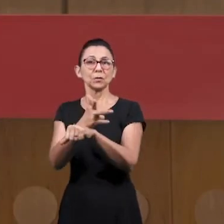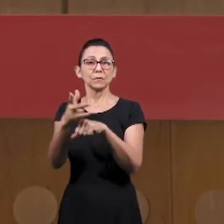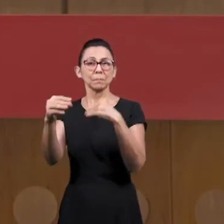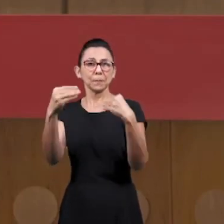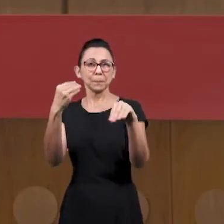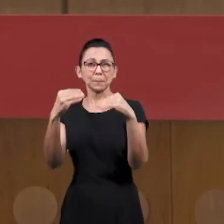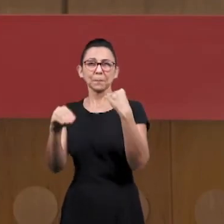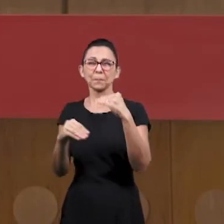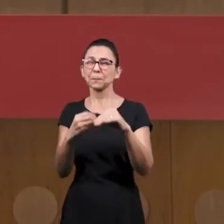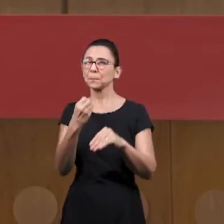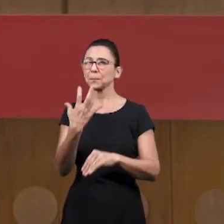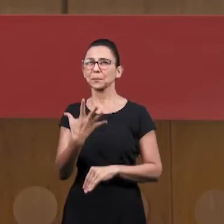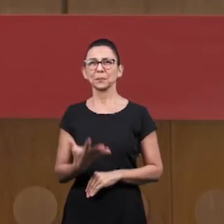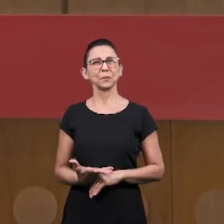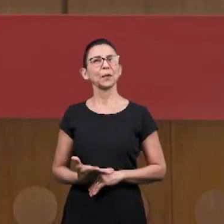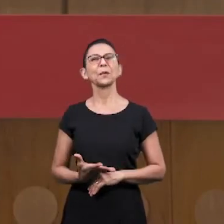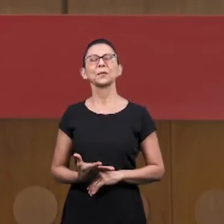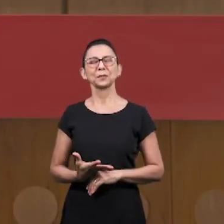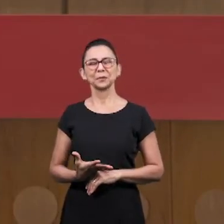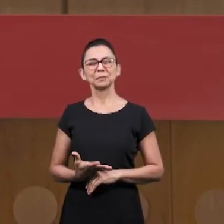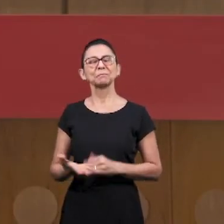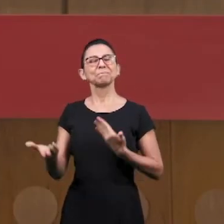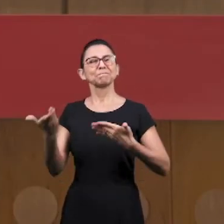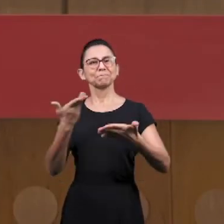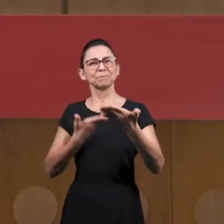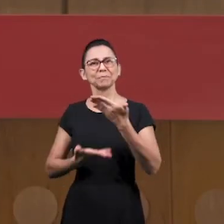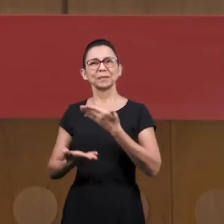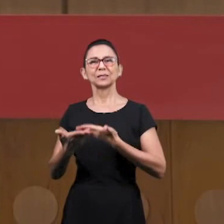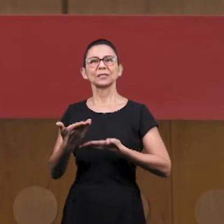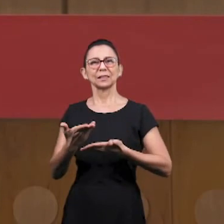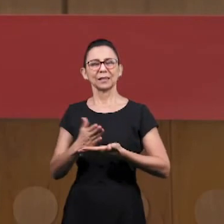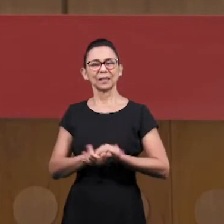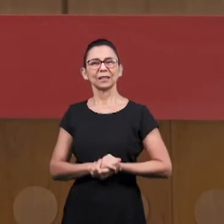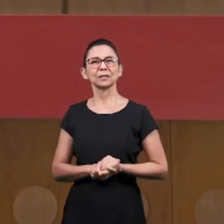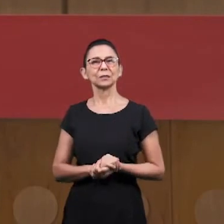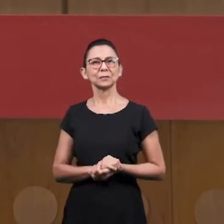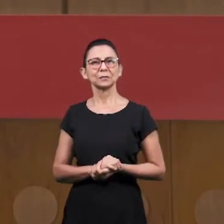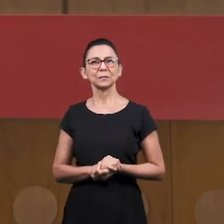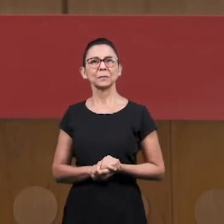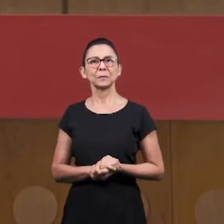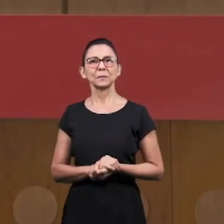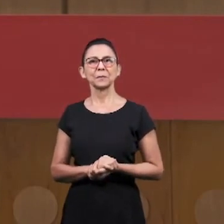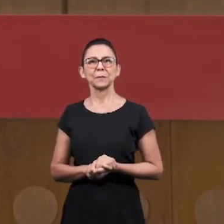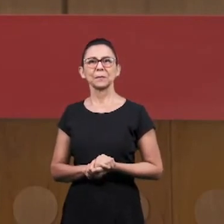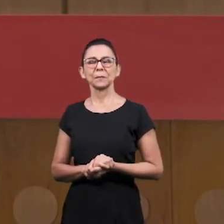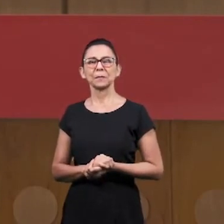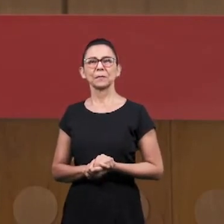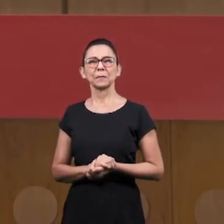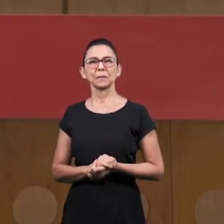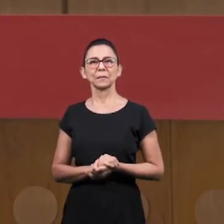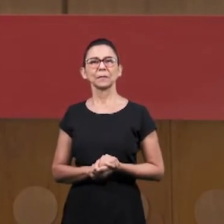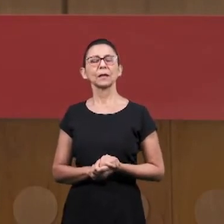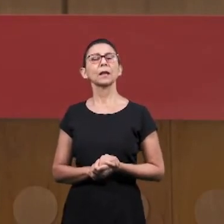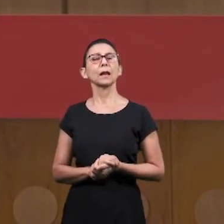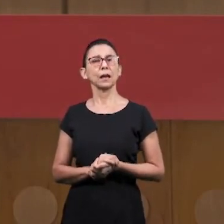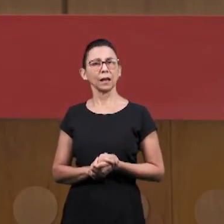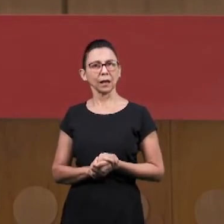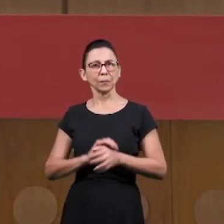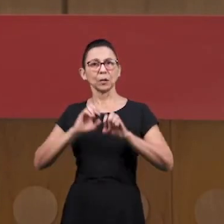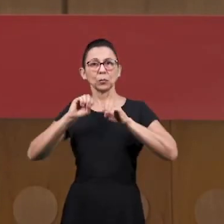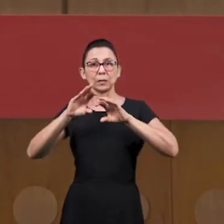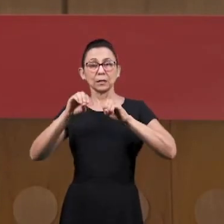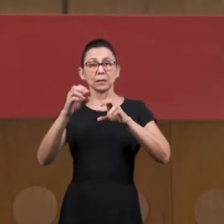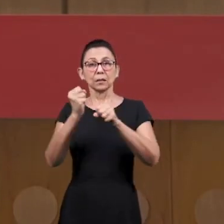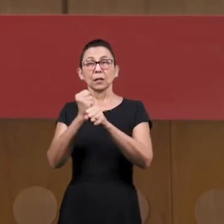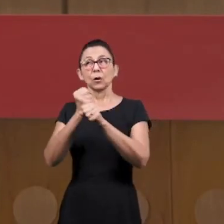dos vídeos que tanto abrilhantaram e tanto contribuíram para o engrandecimento do